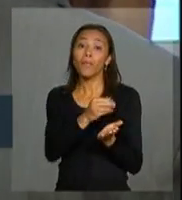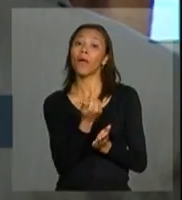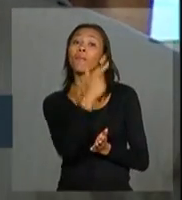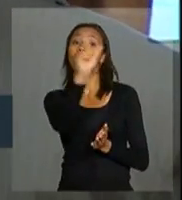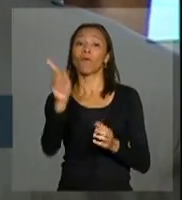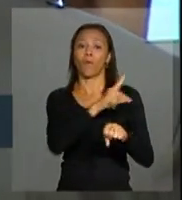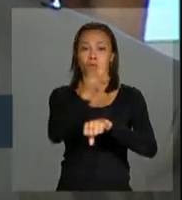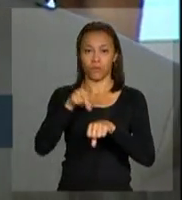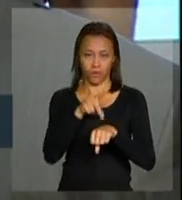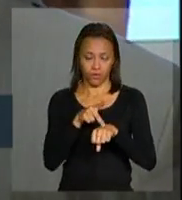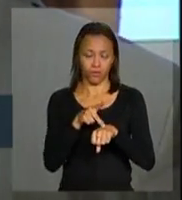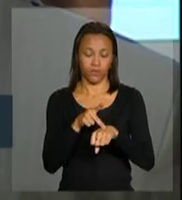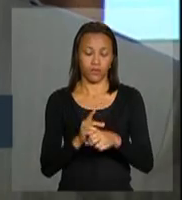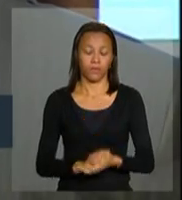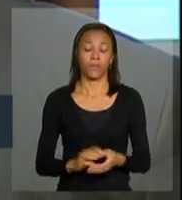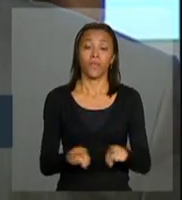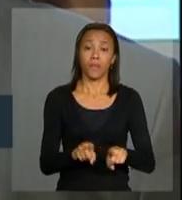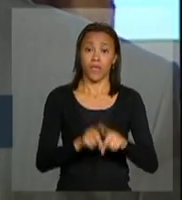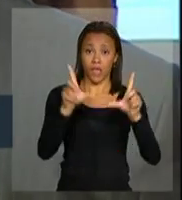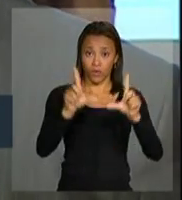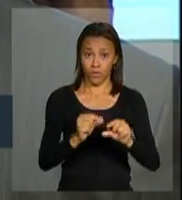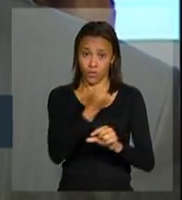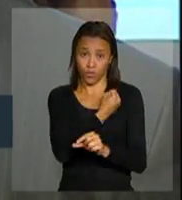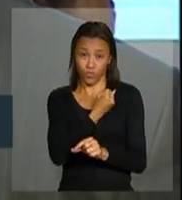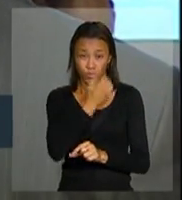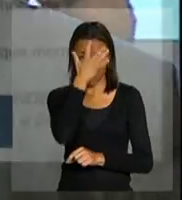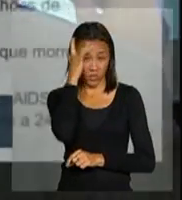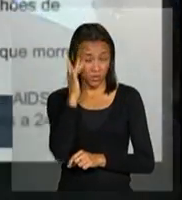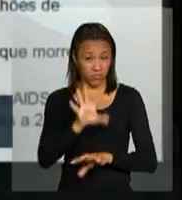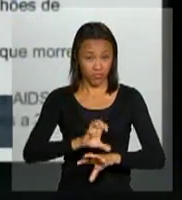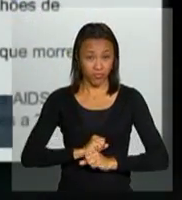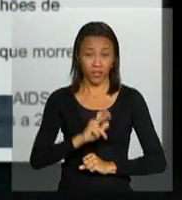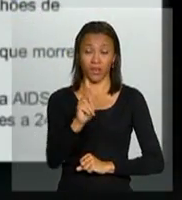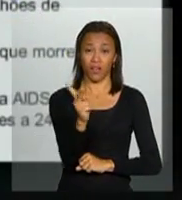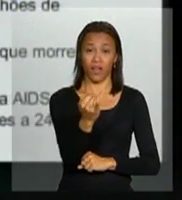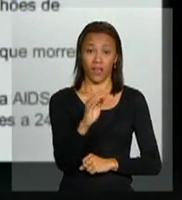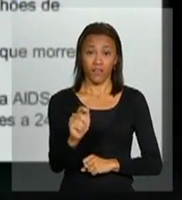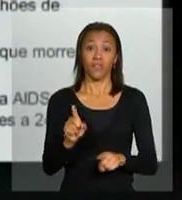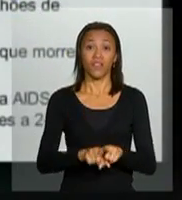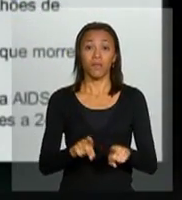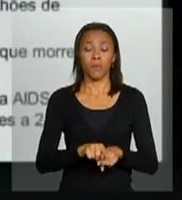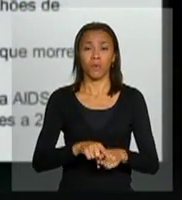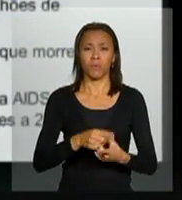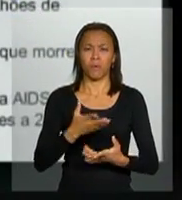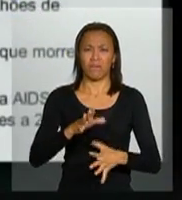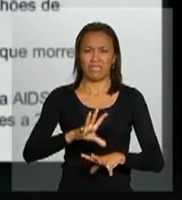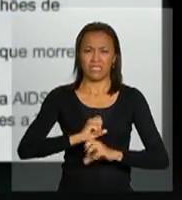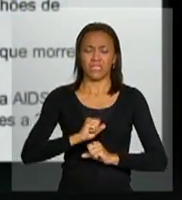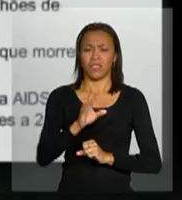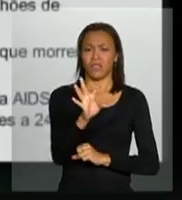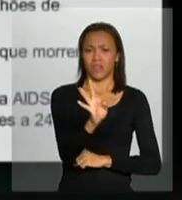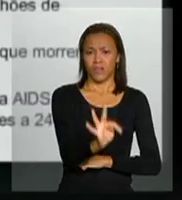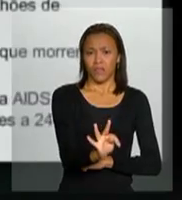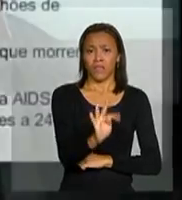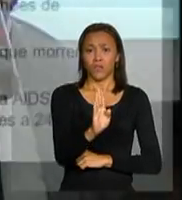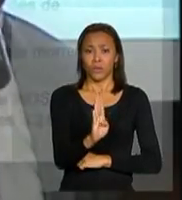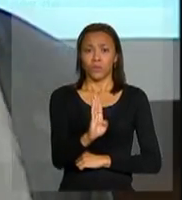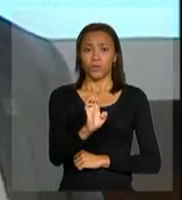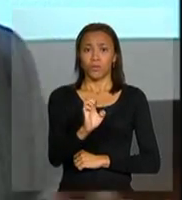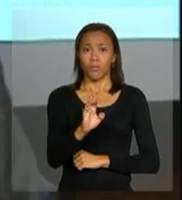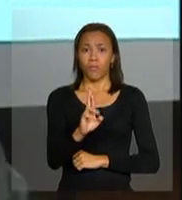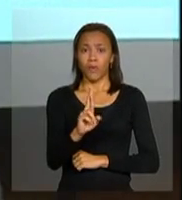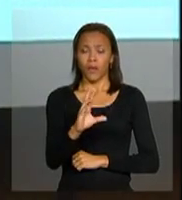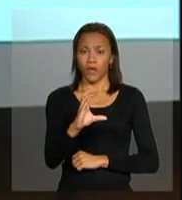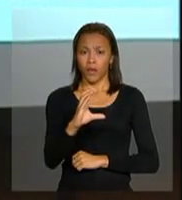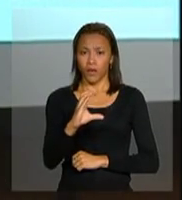Reduzir o número de pessoas vivendo com HIV que morrem devido à tuberculose. Tuberculose continua sendo um grande problema em todo o mundo